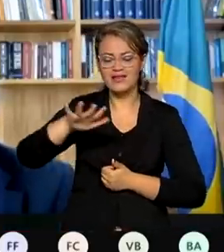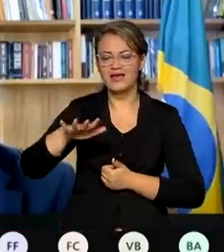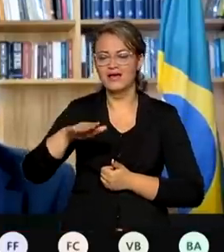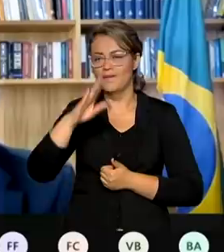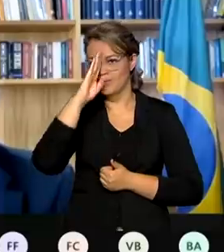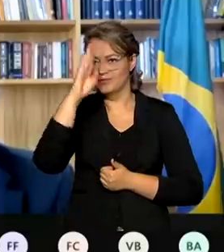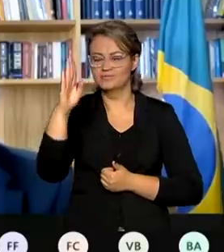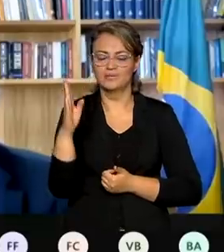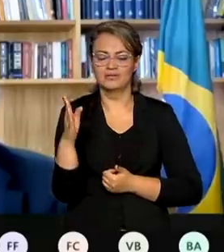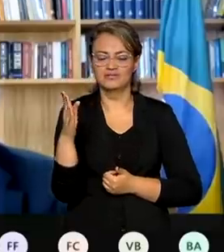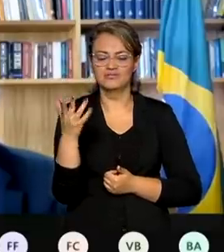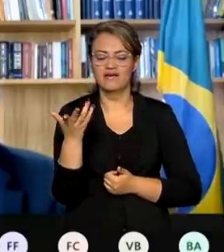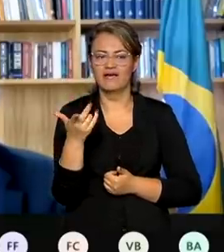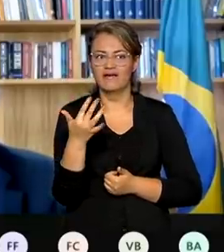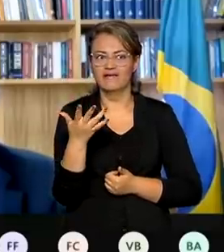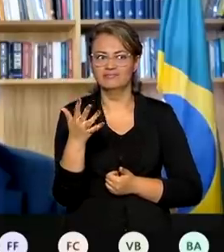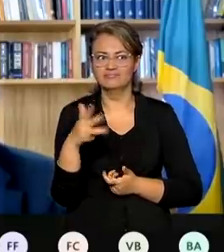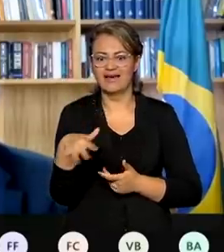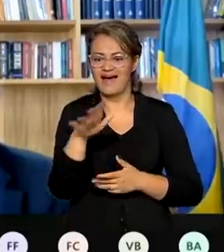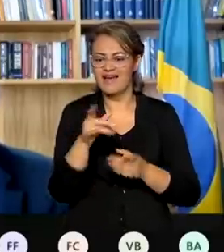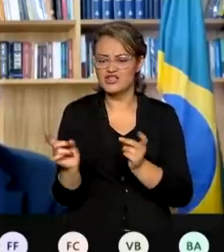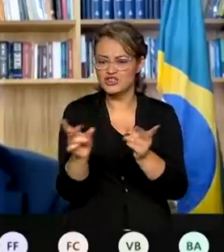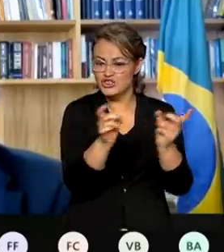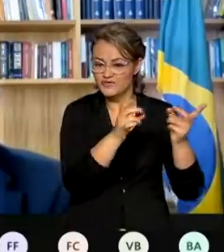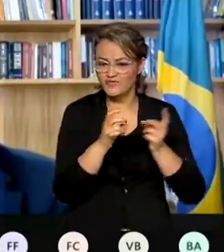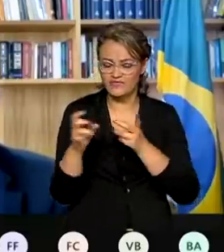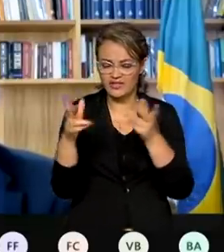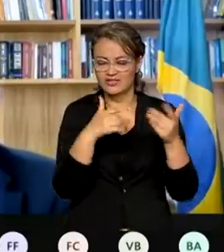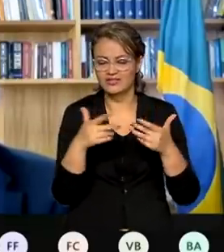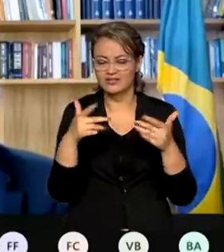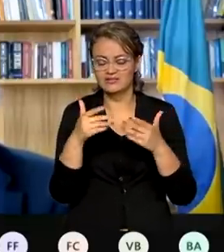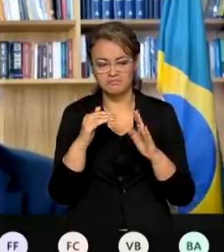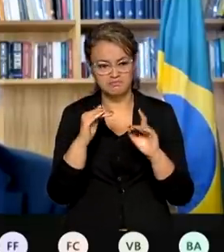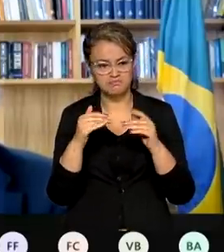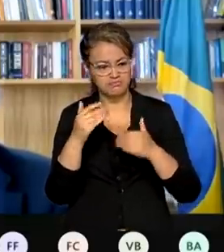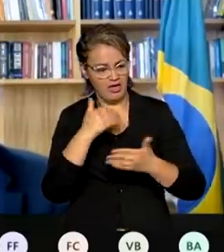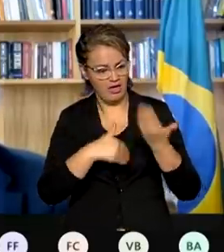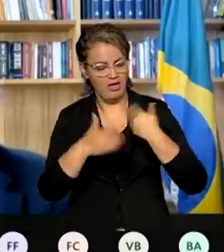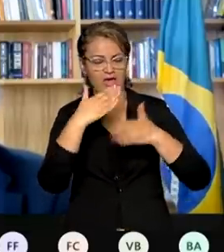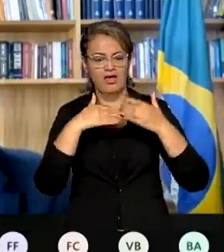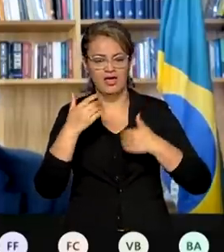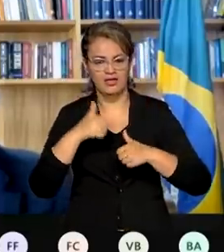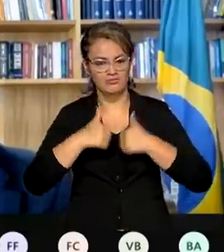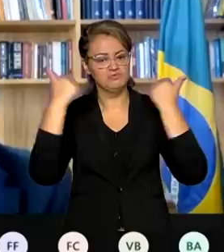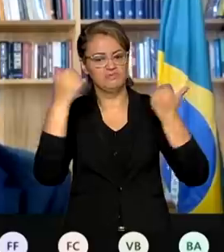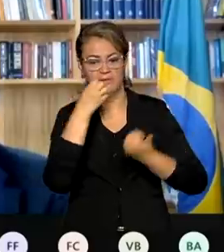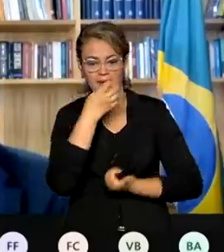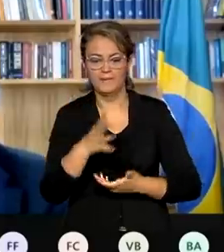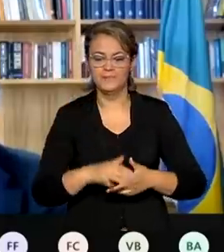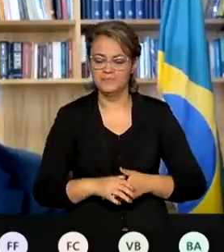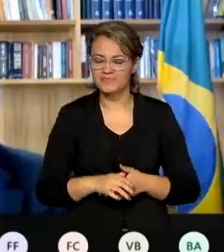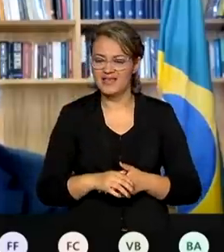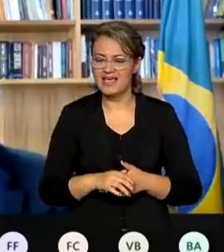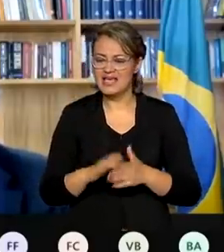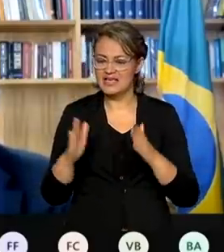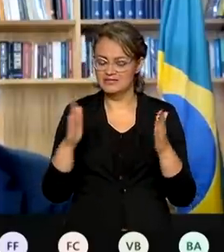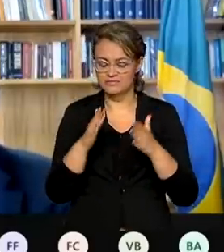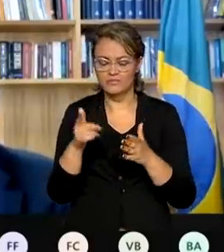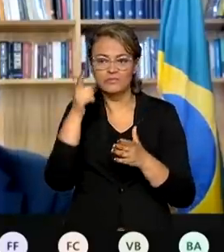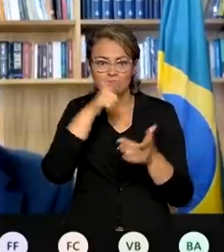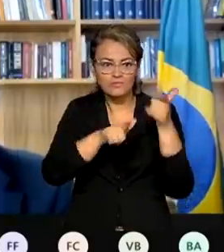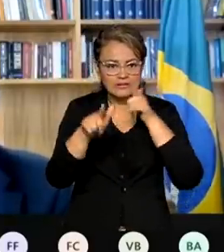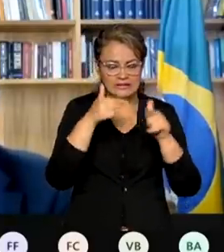inclusive com até mesmo o comércio superando a fase pré-pandemia. O ritmo geração de